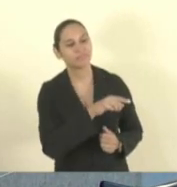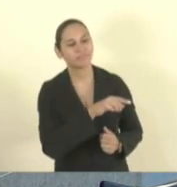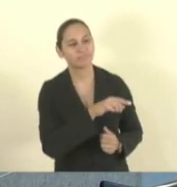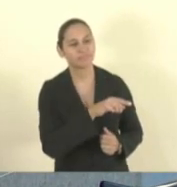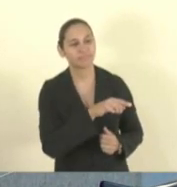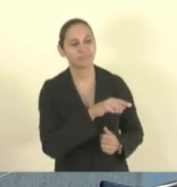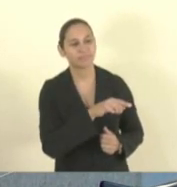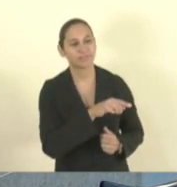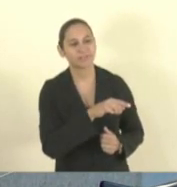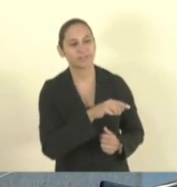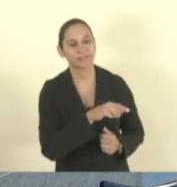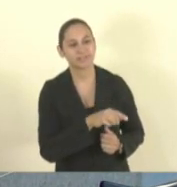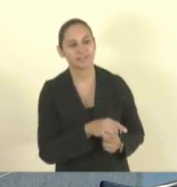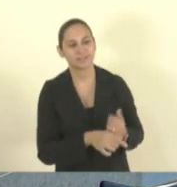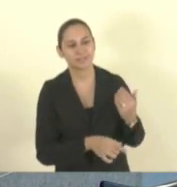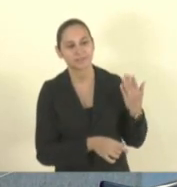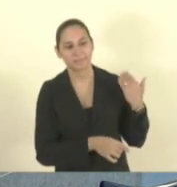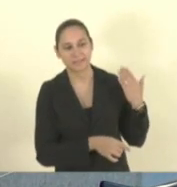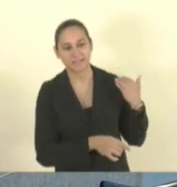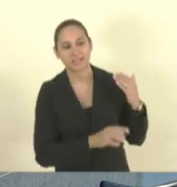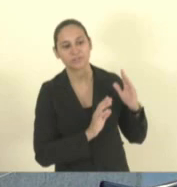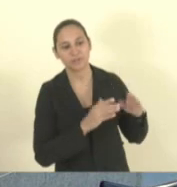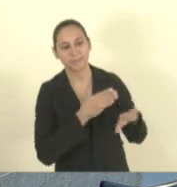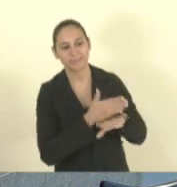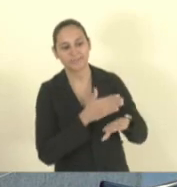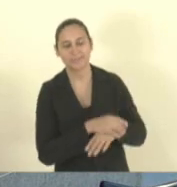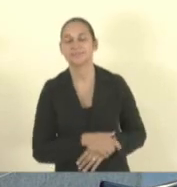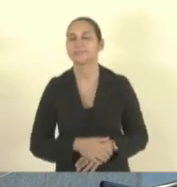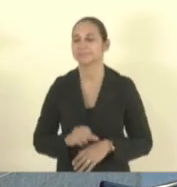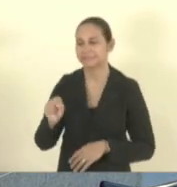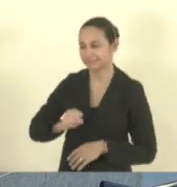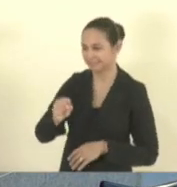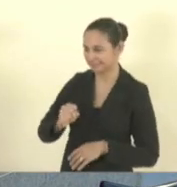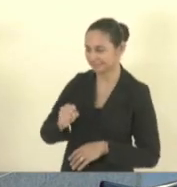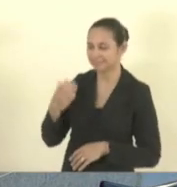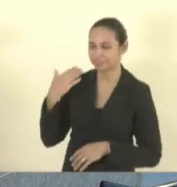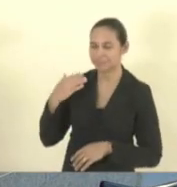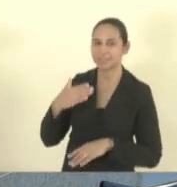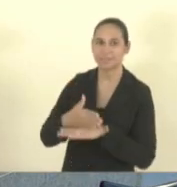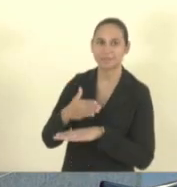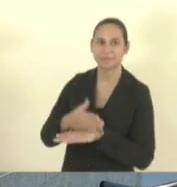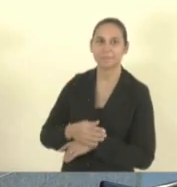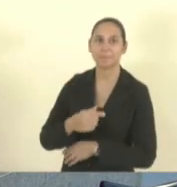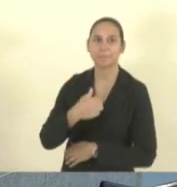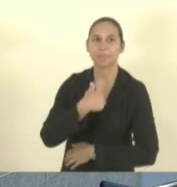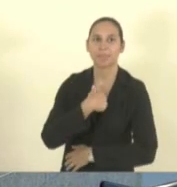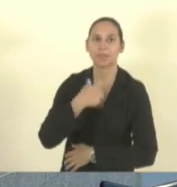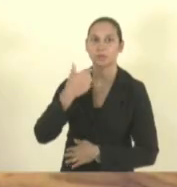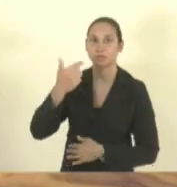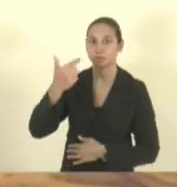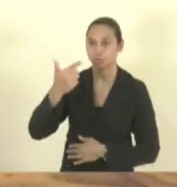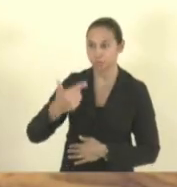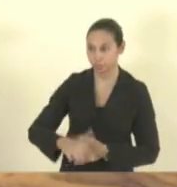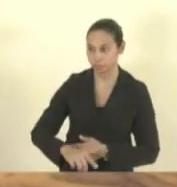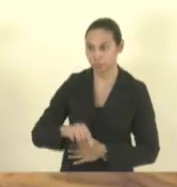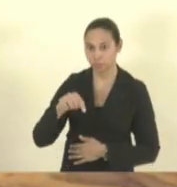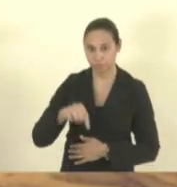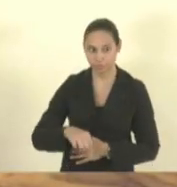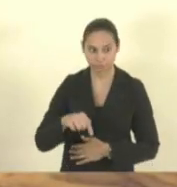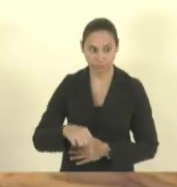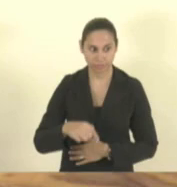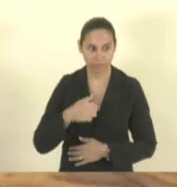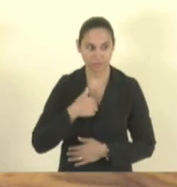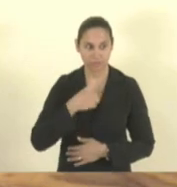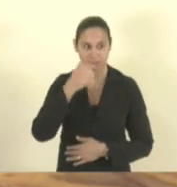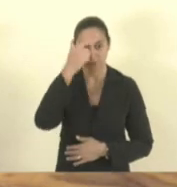ou diversas deputadas. Diversas. Muito obrigada pela oportunidade de estarmos aqui. Eu sou